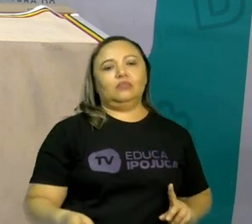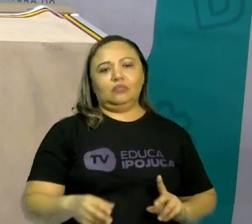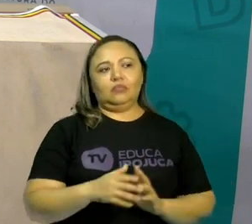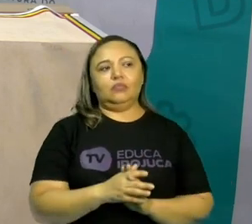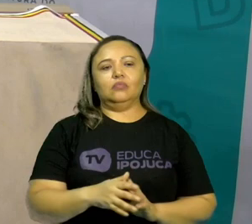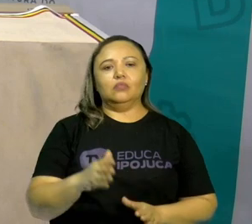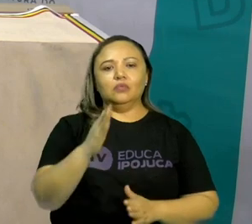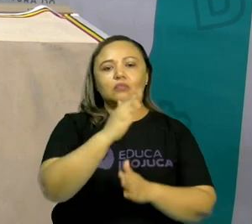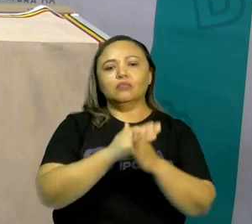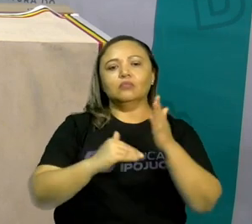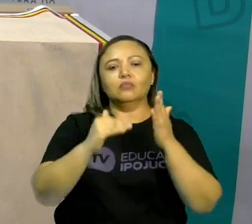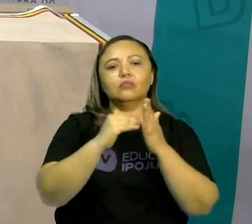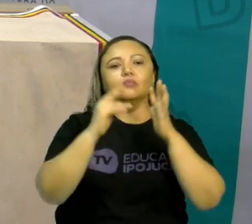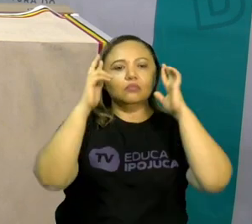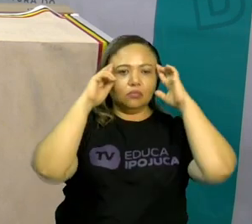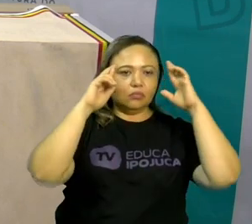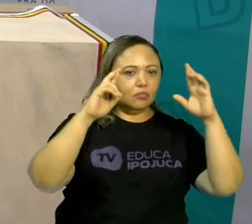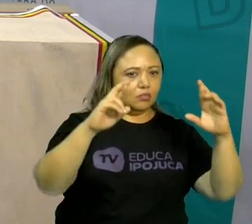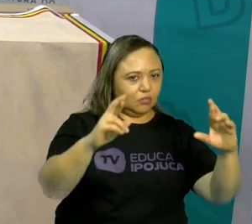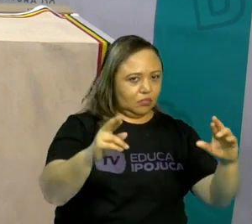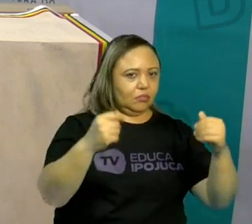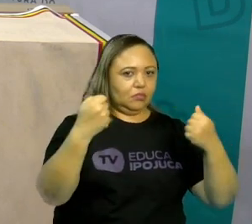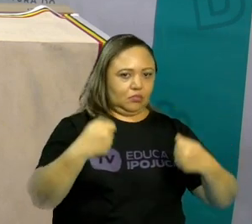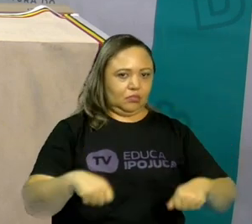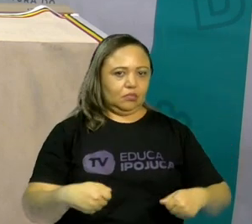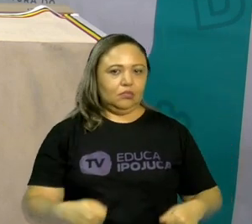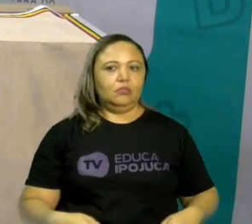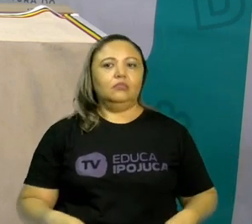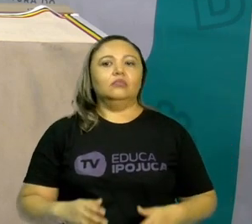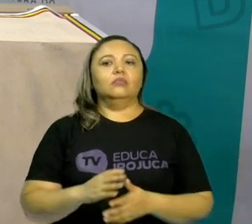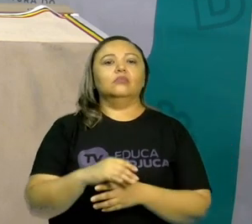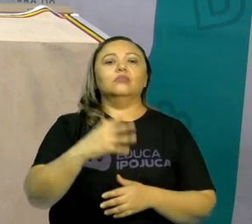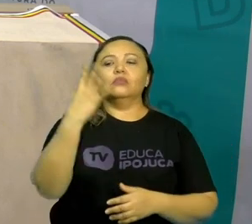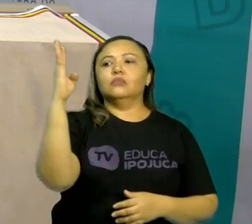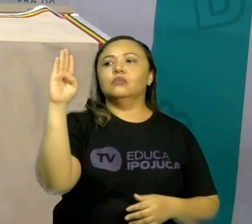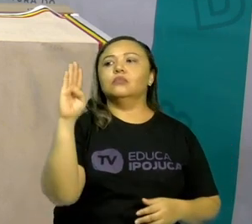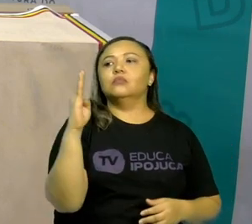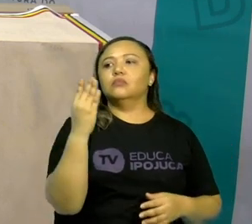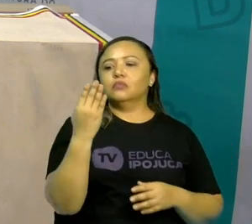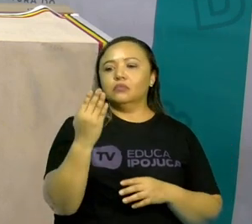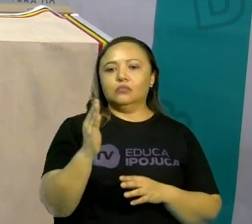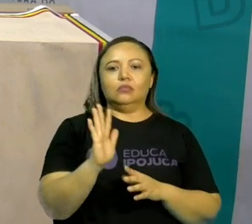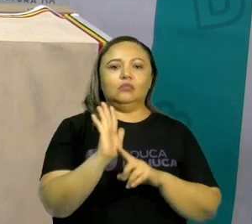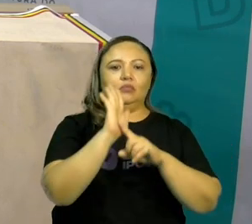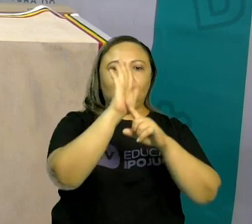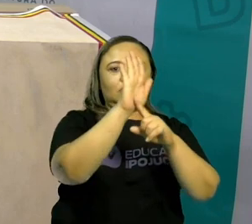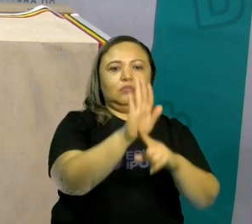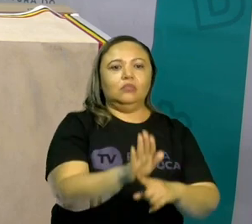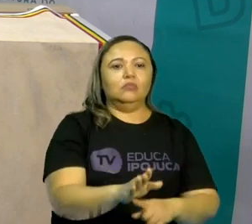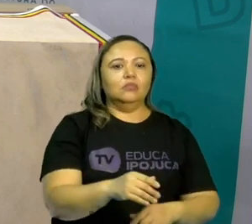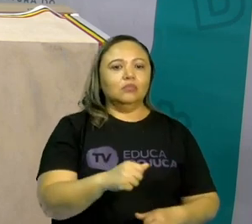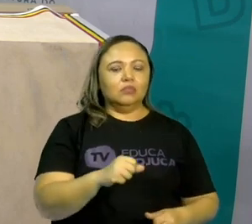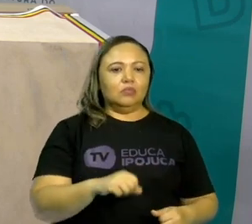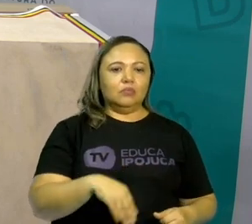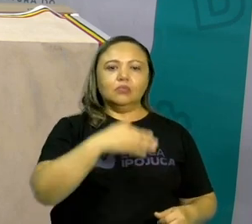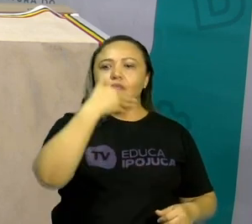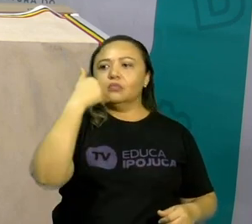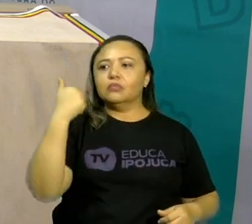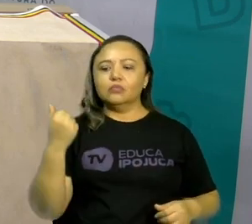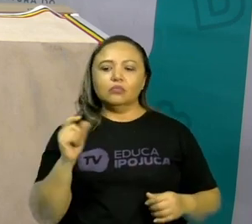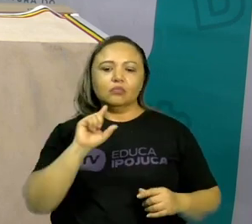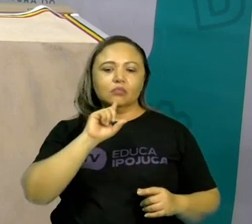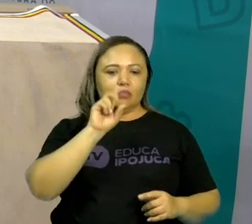E todos merecem respeito. O seu espelho pode te mostrar. Um jeito bem melhor.